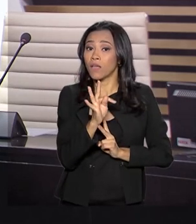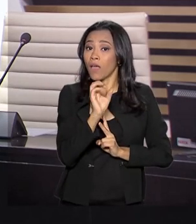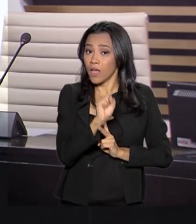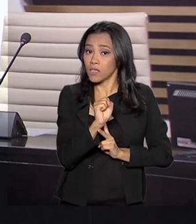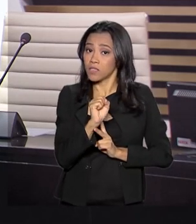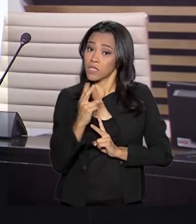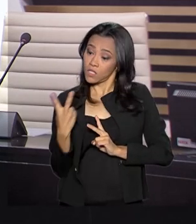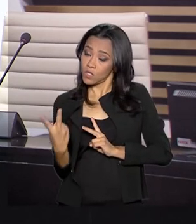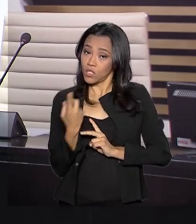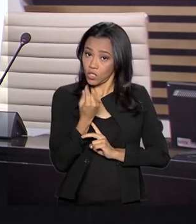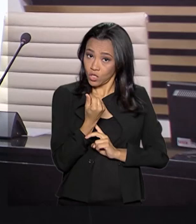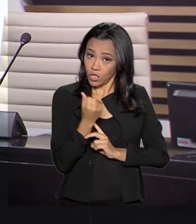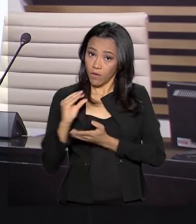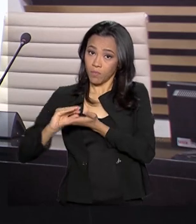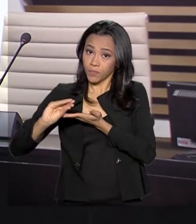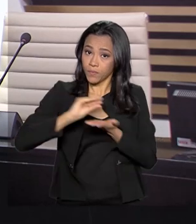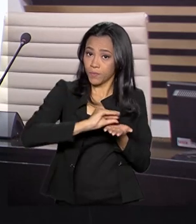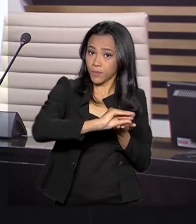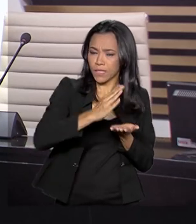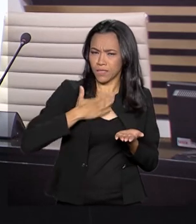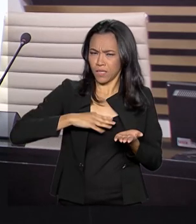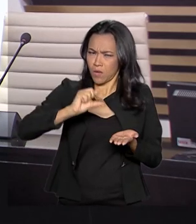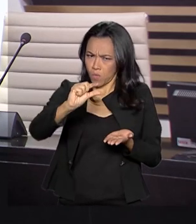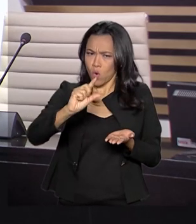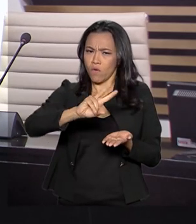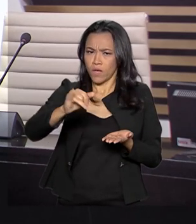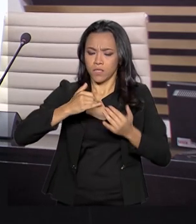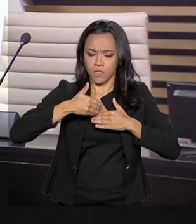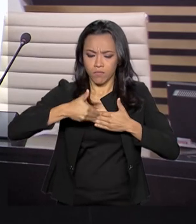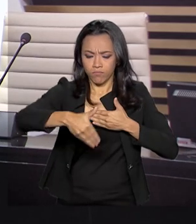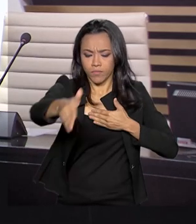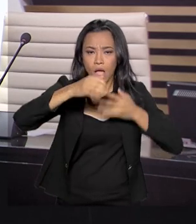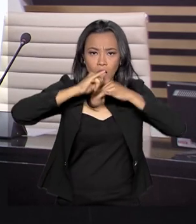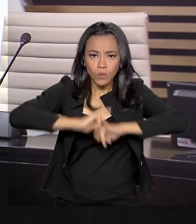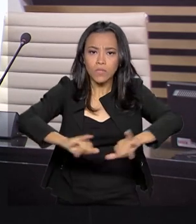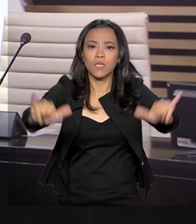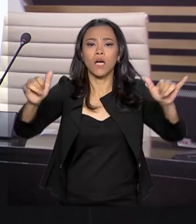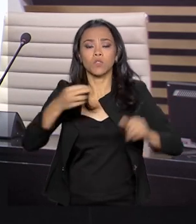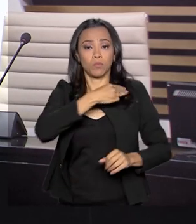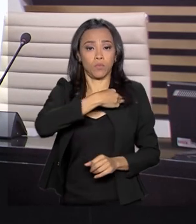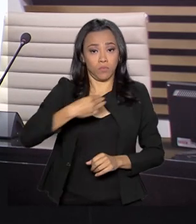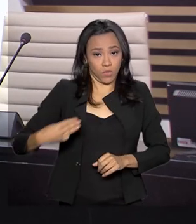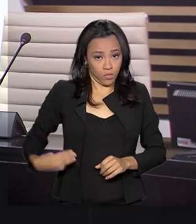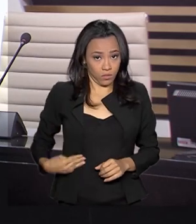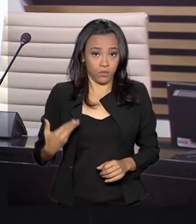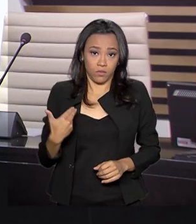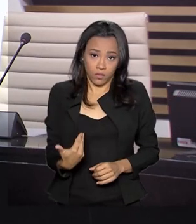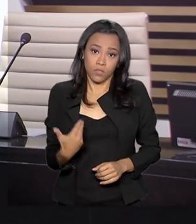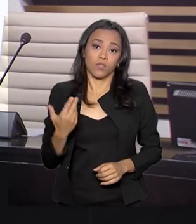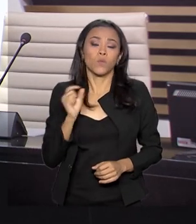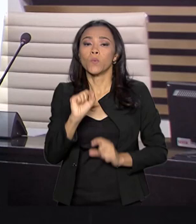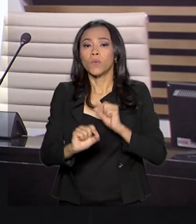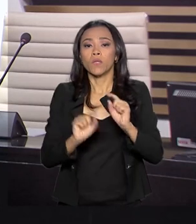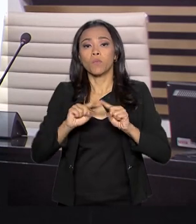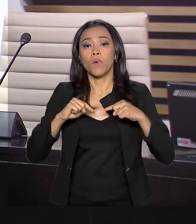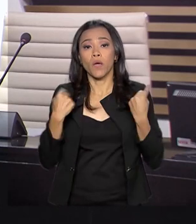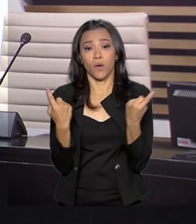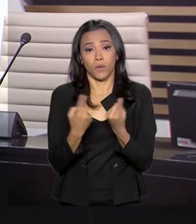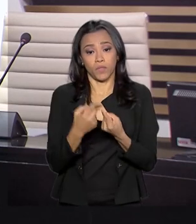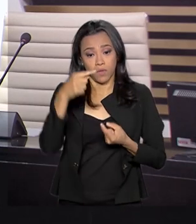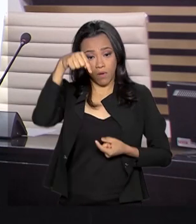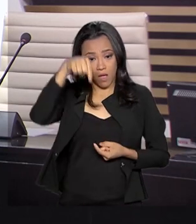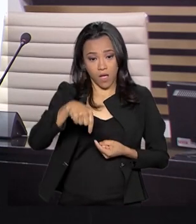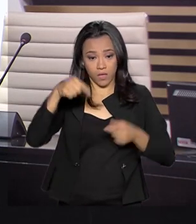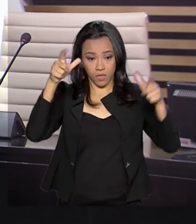O Retrem será anunciado daqui a pouco pelo Ministro do Desenvolvimento Regional, Gustavo Canuto, em uma reunião aqui na